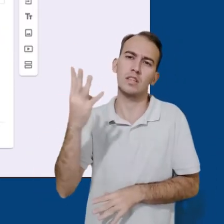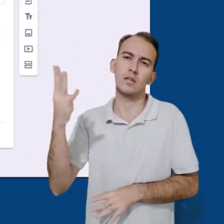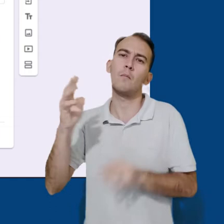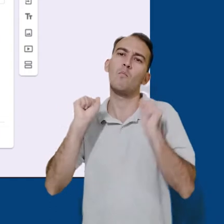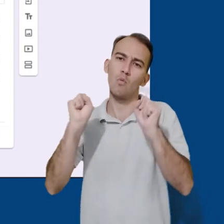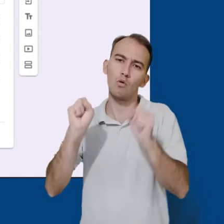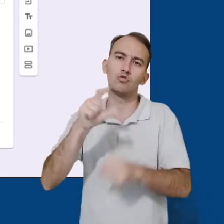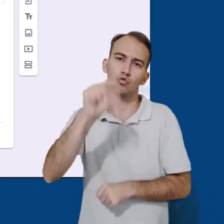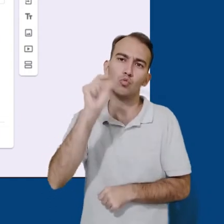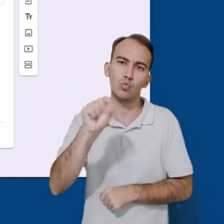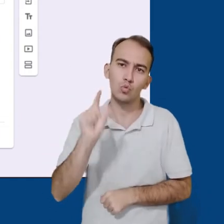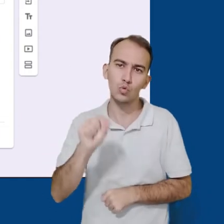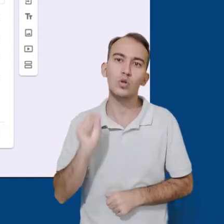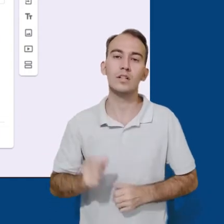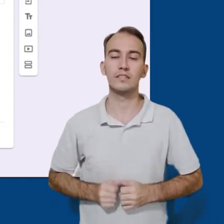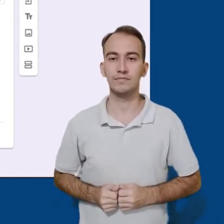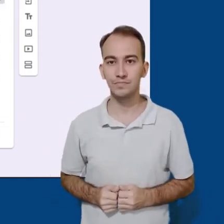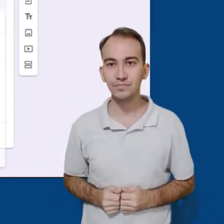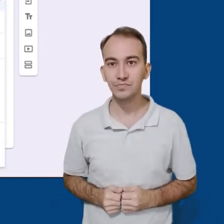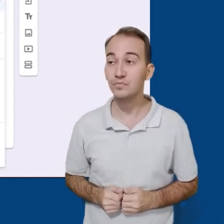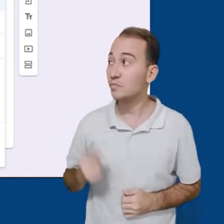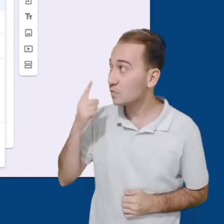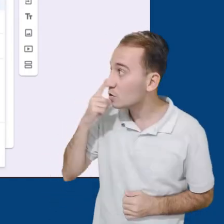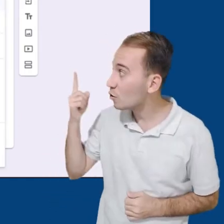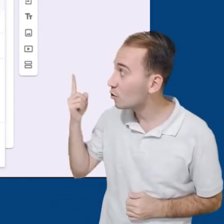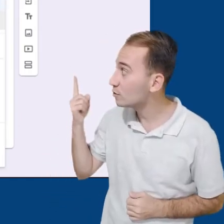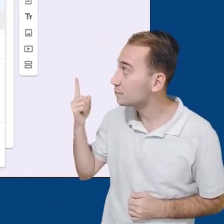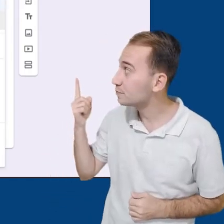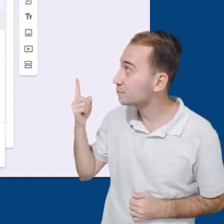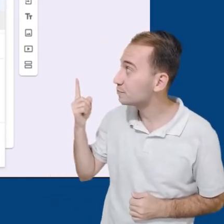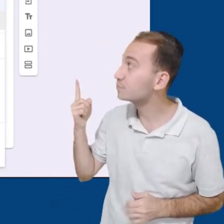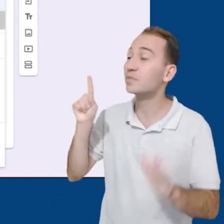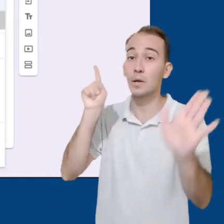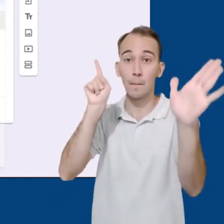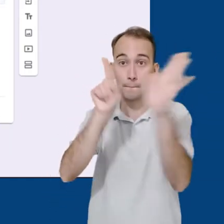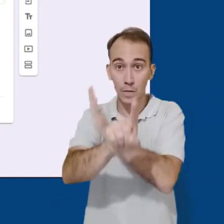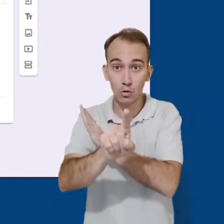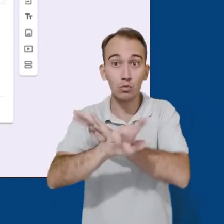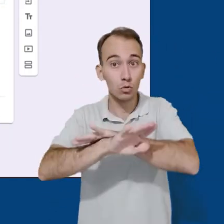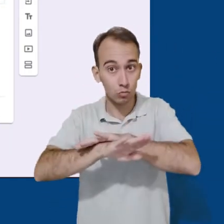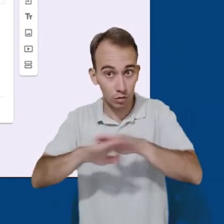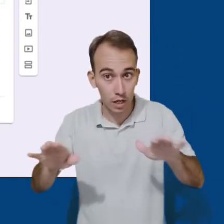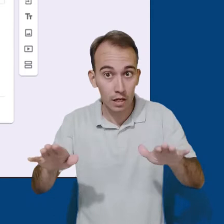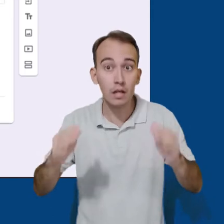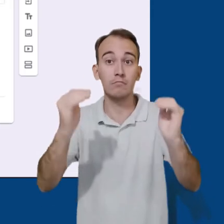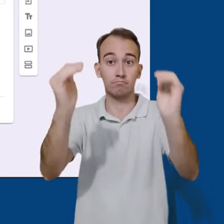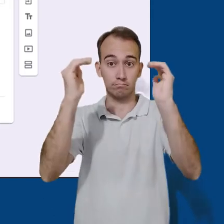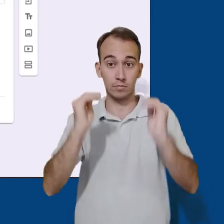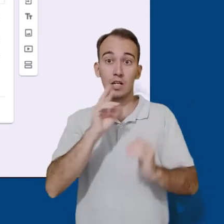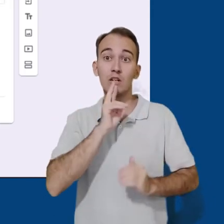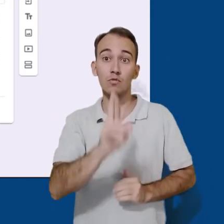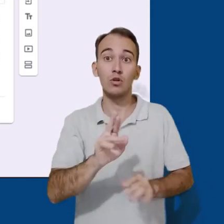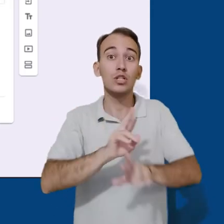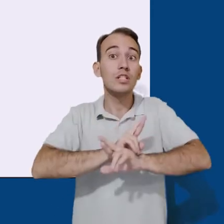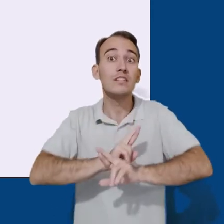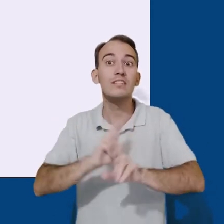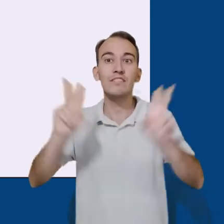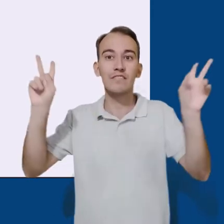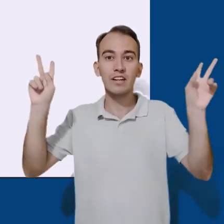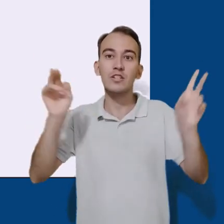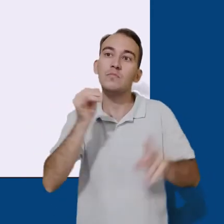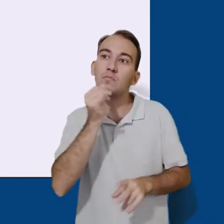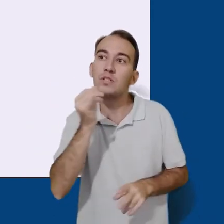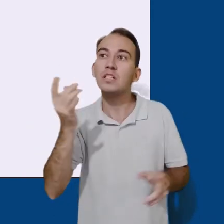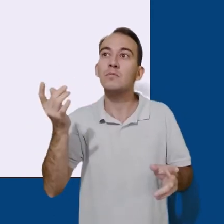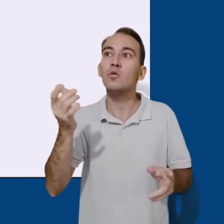pergunta, temos a lista suspensa. A forma de edição da pergunta é a mesma. A dinâmica muda apenas para responder. Essa formatação de